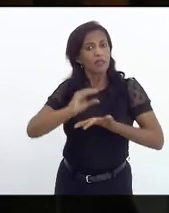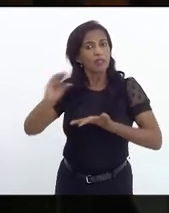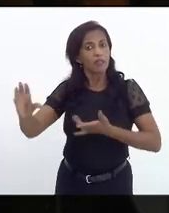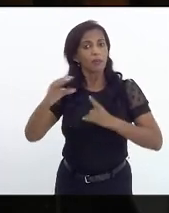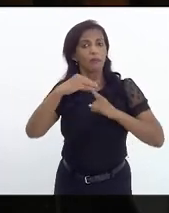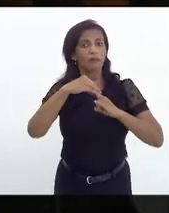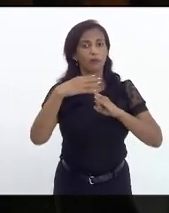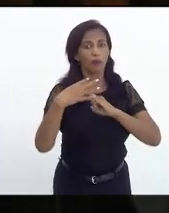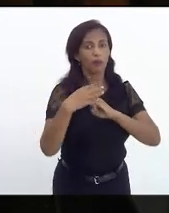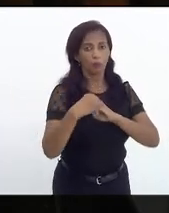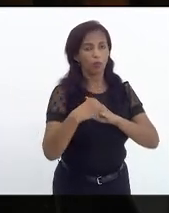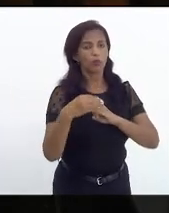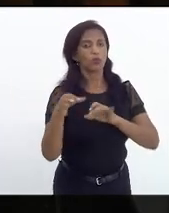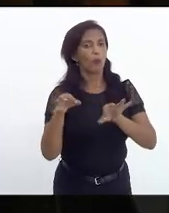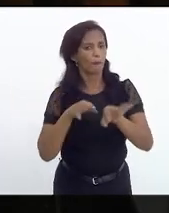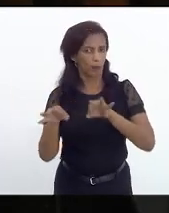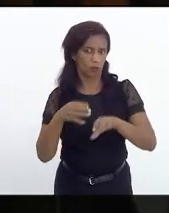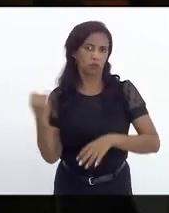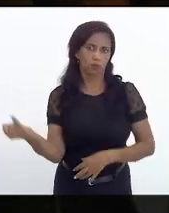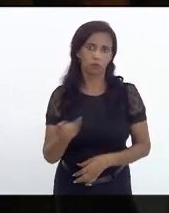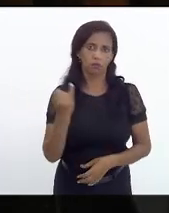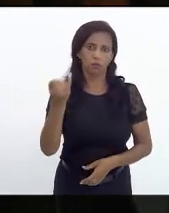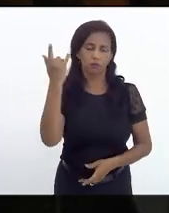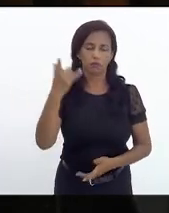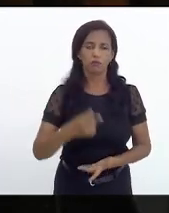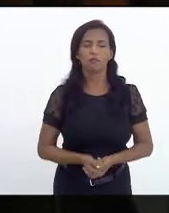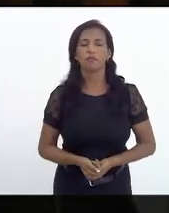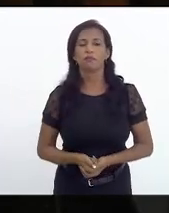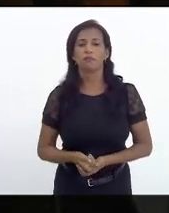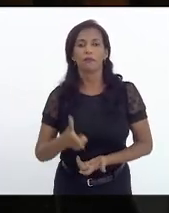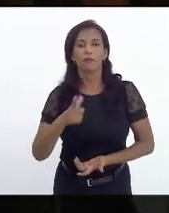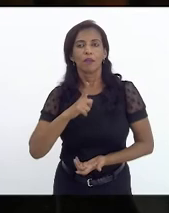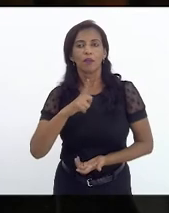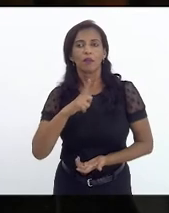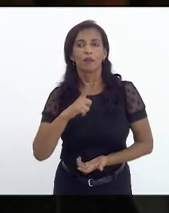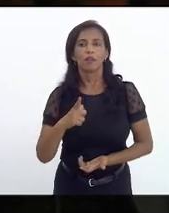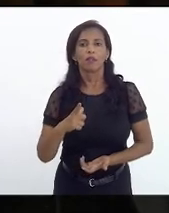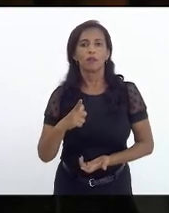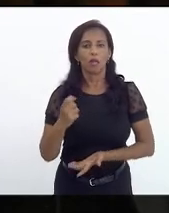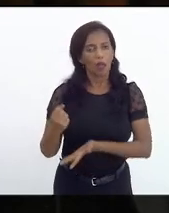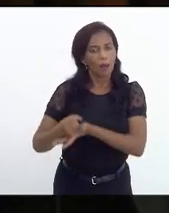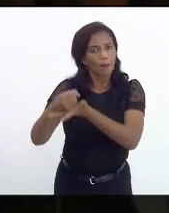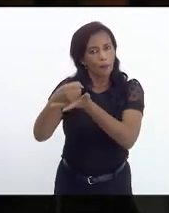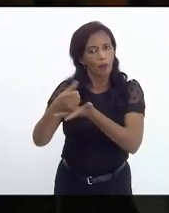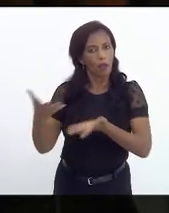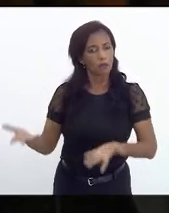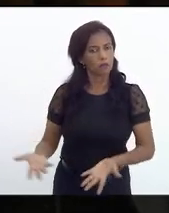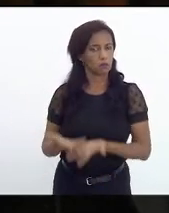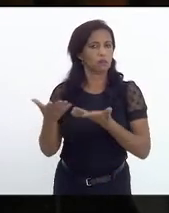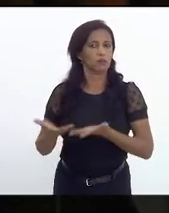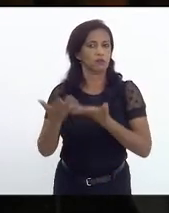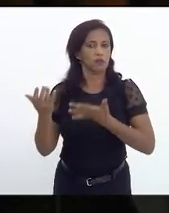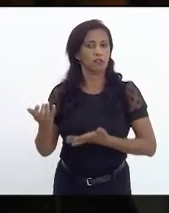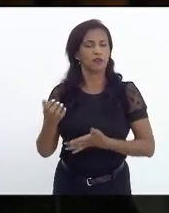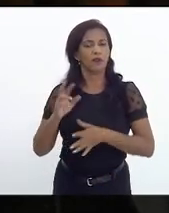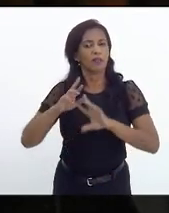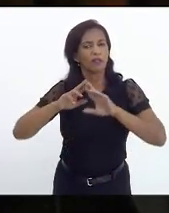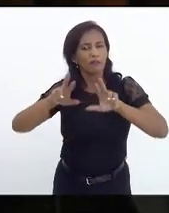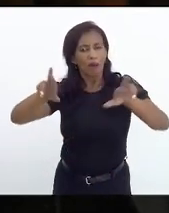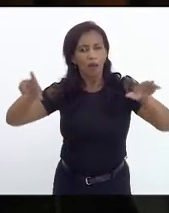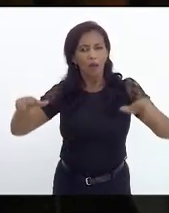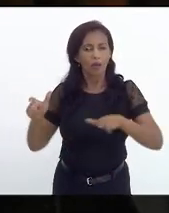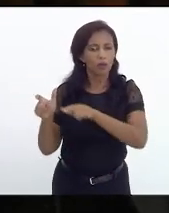Fiocruz é um projeto importante que tem sido e tem apoiado iniciativas importantes em vários territórios